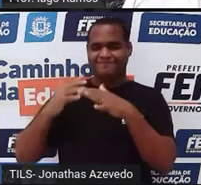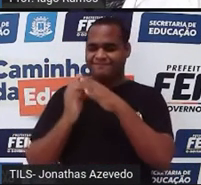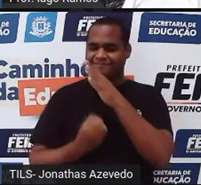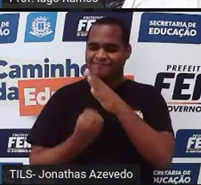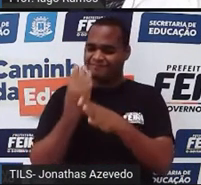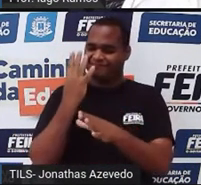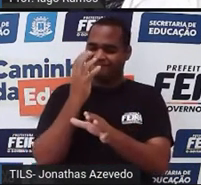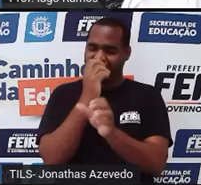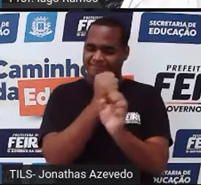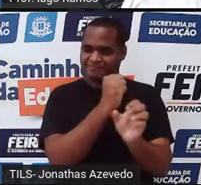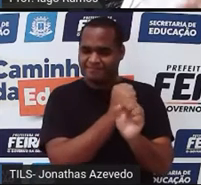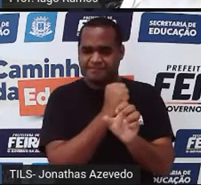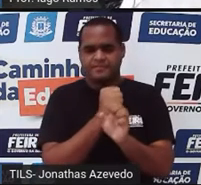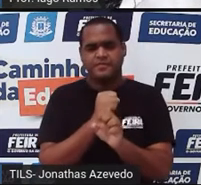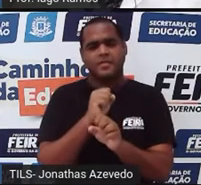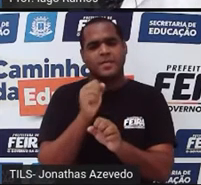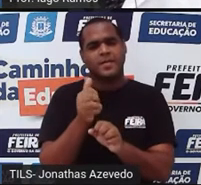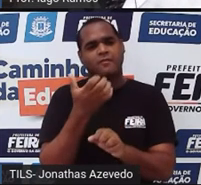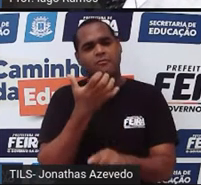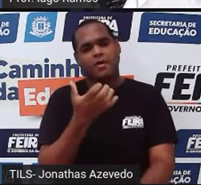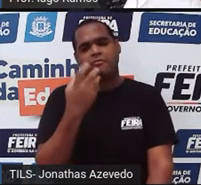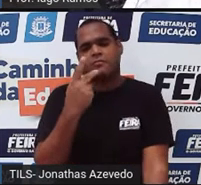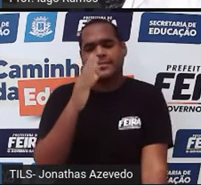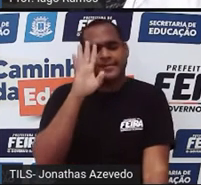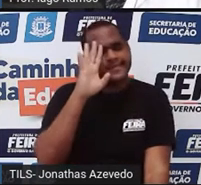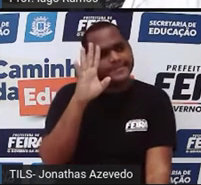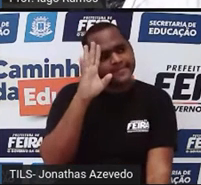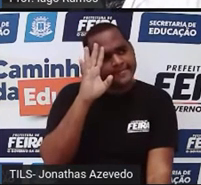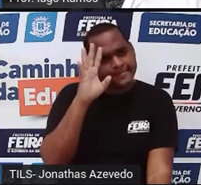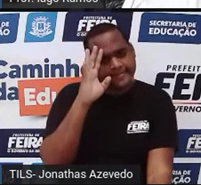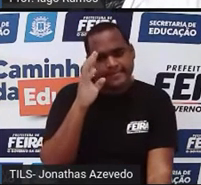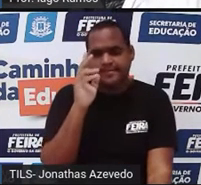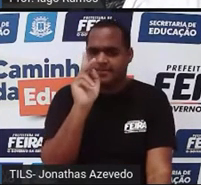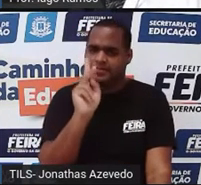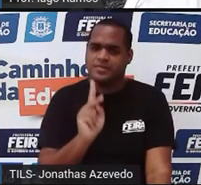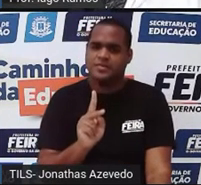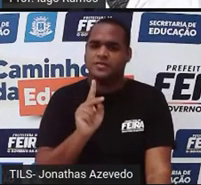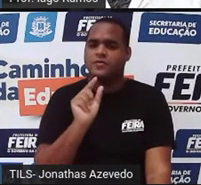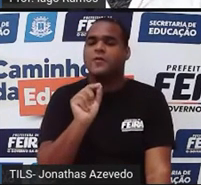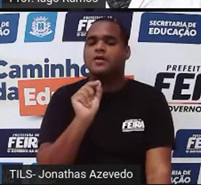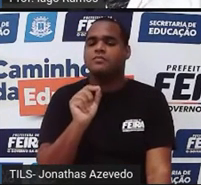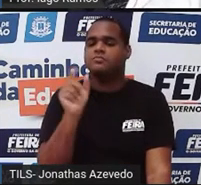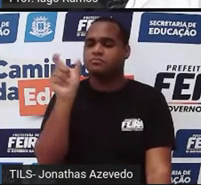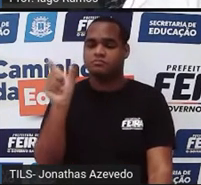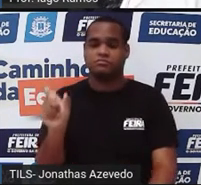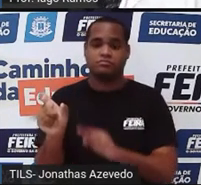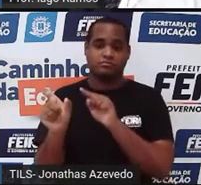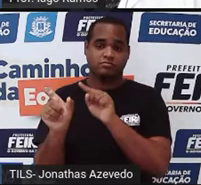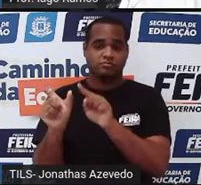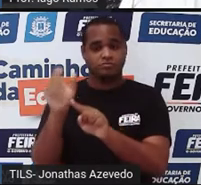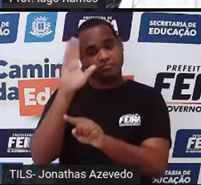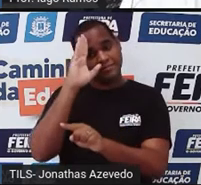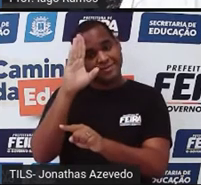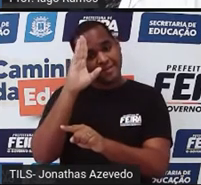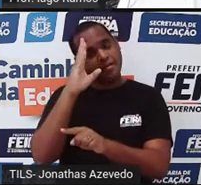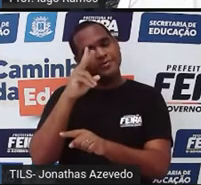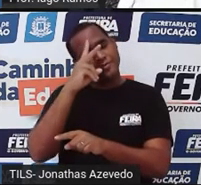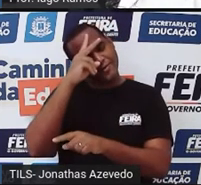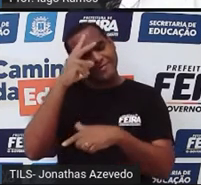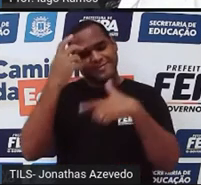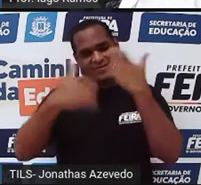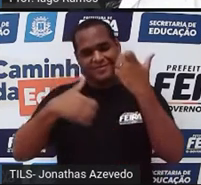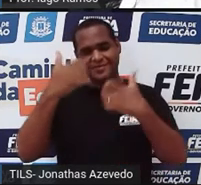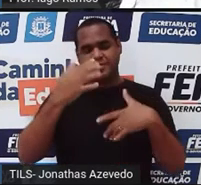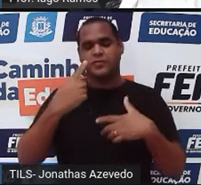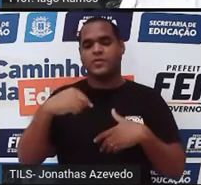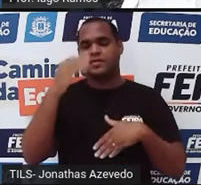contar, certo? Mas eu queria que você tentasse se imaginar como o personagem principal dessa história, tá? Que